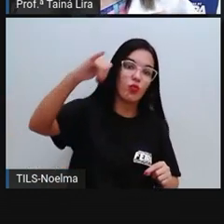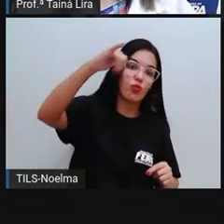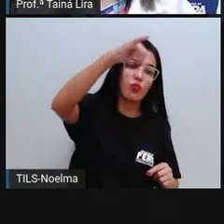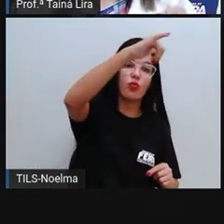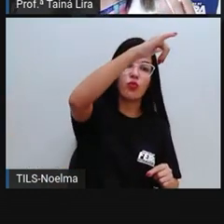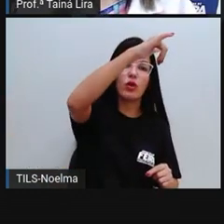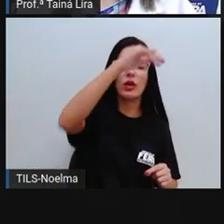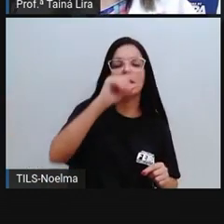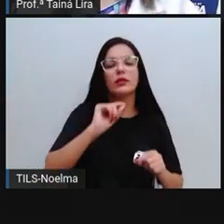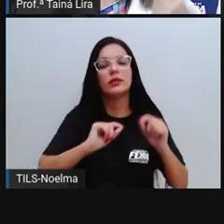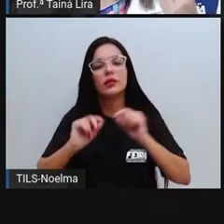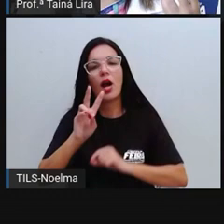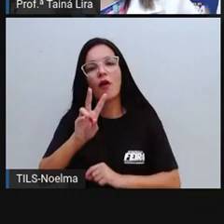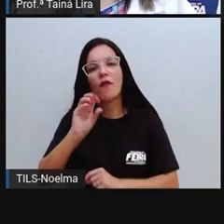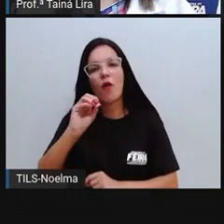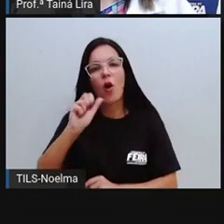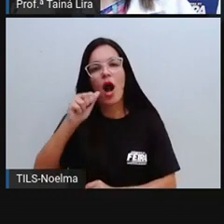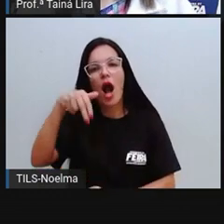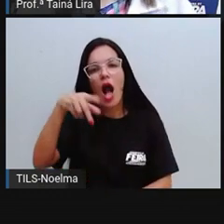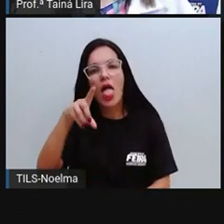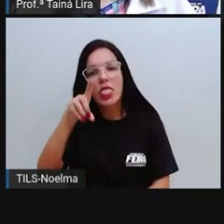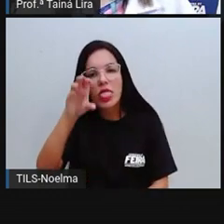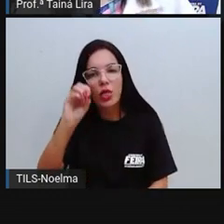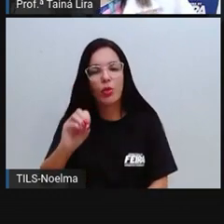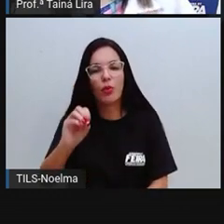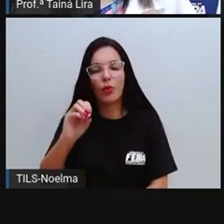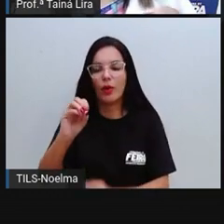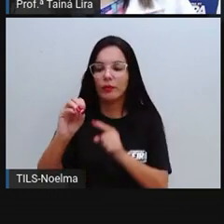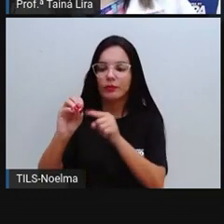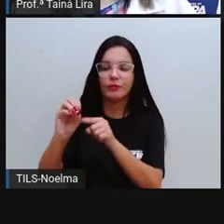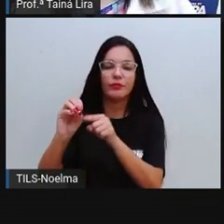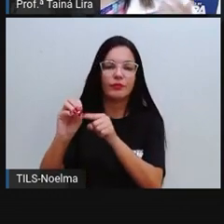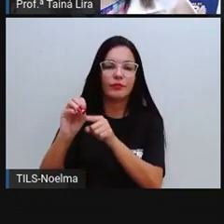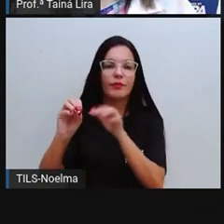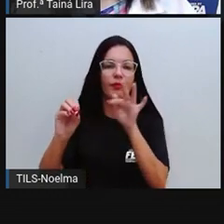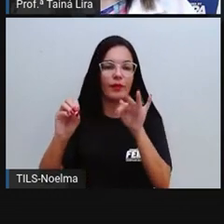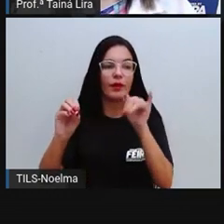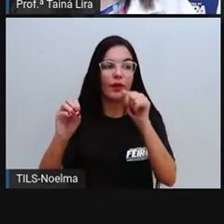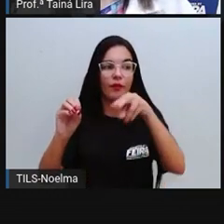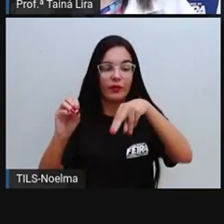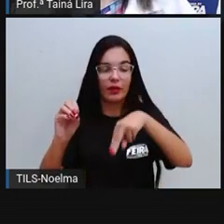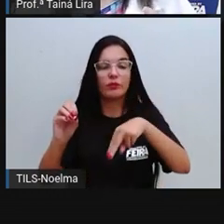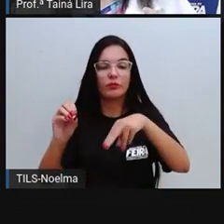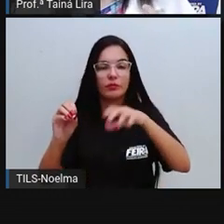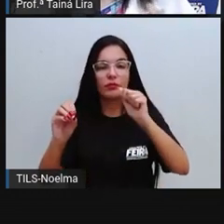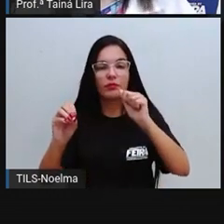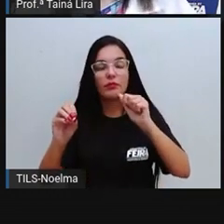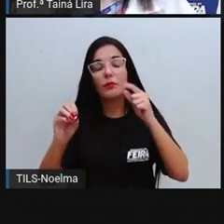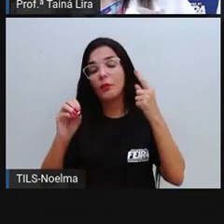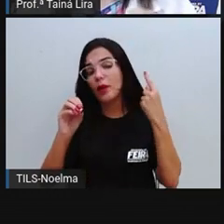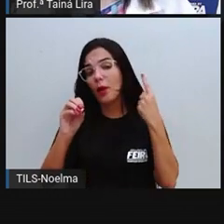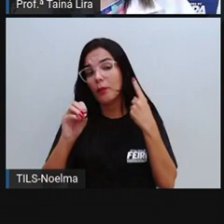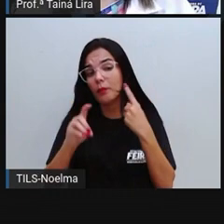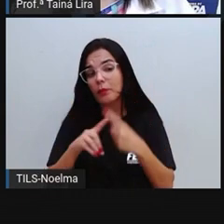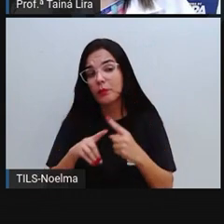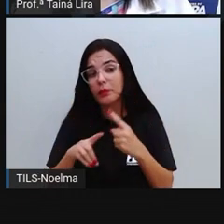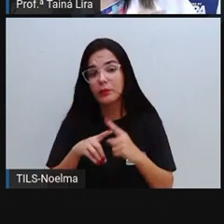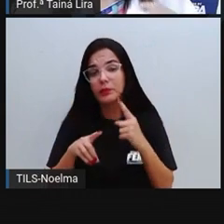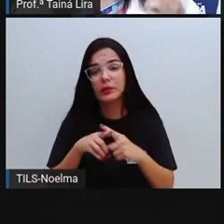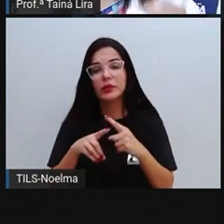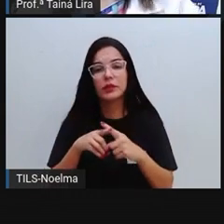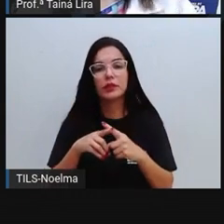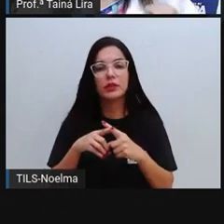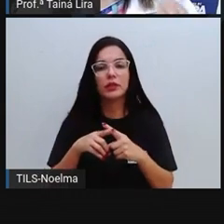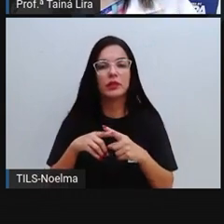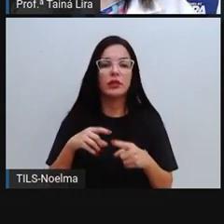Voando. Voando. Então, a palavra voando, a sílaba mais forte é o AN, né? A que demorou mais na minha